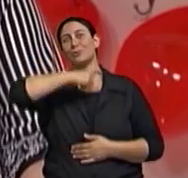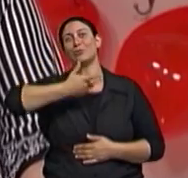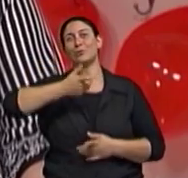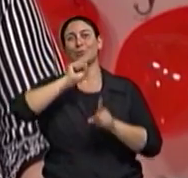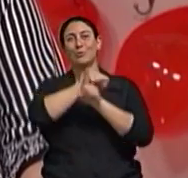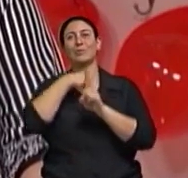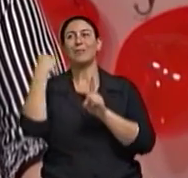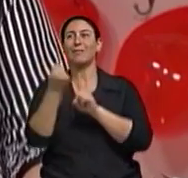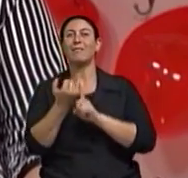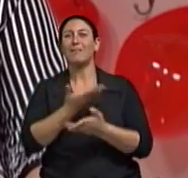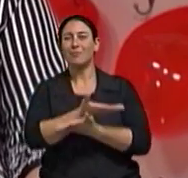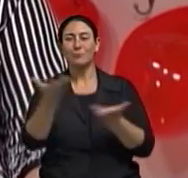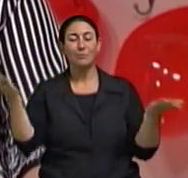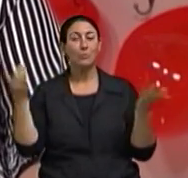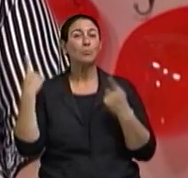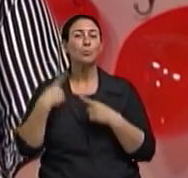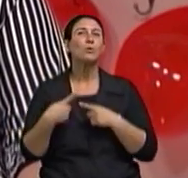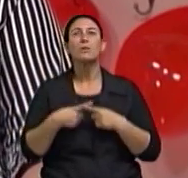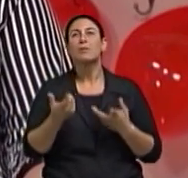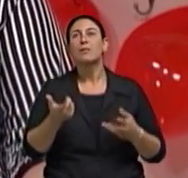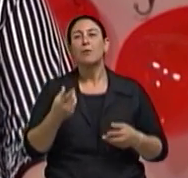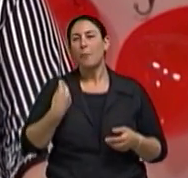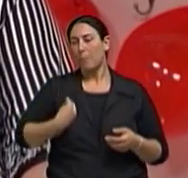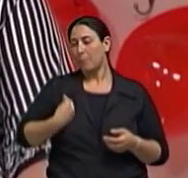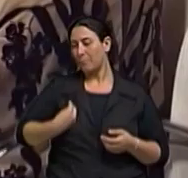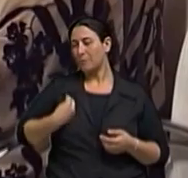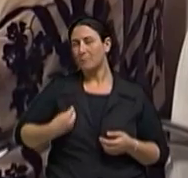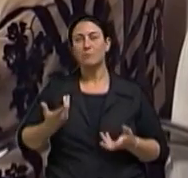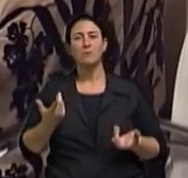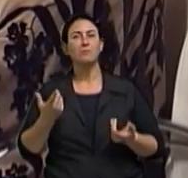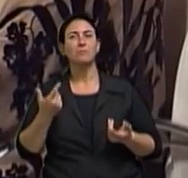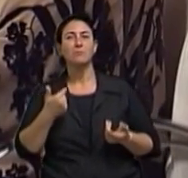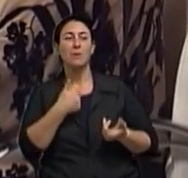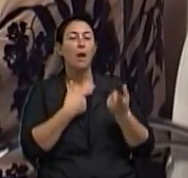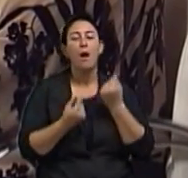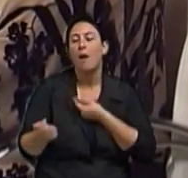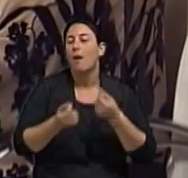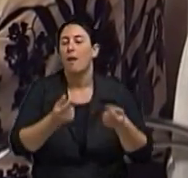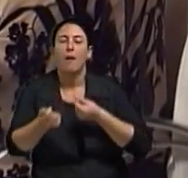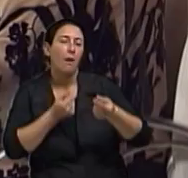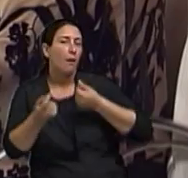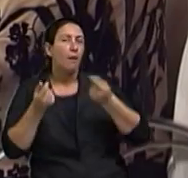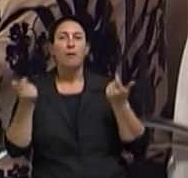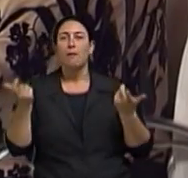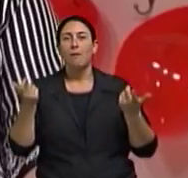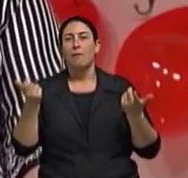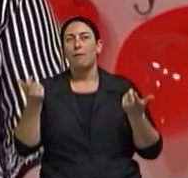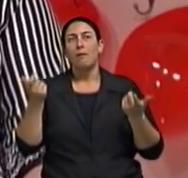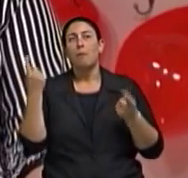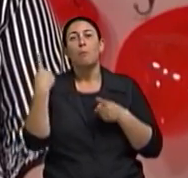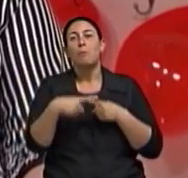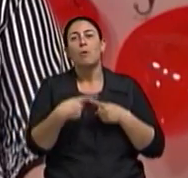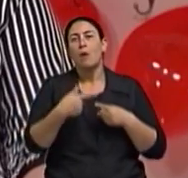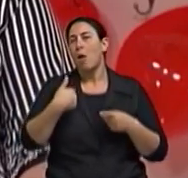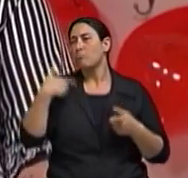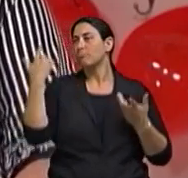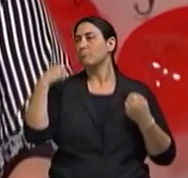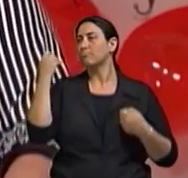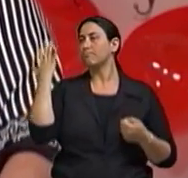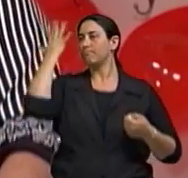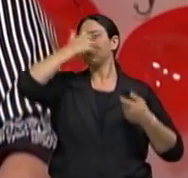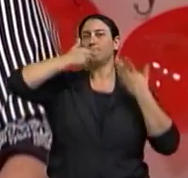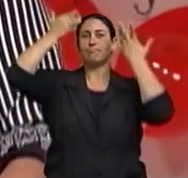sociedade. Claro. O momento que a gente vive, o momento de consumismo, o momento da aparência,